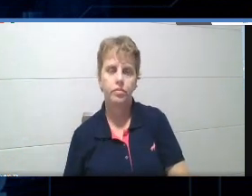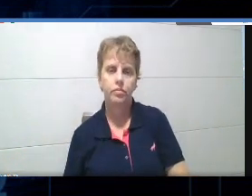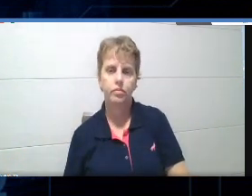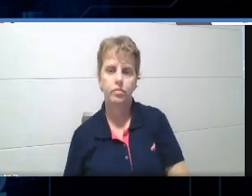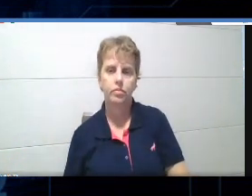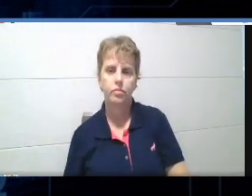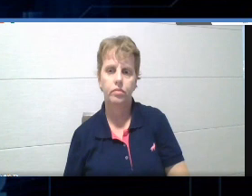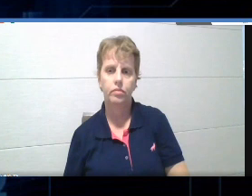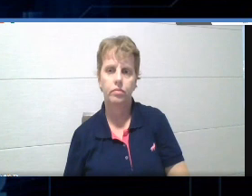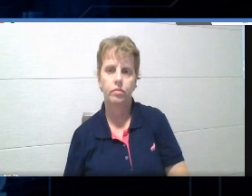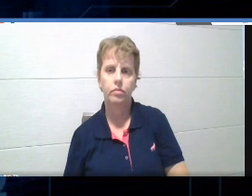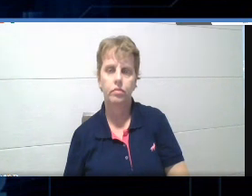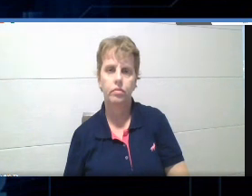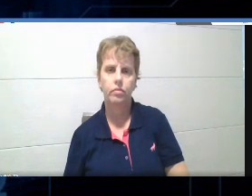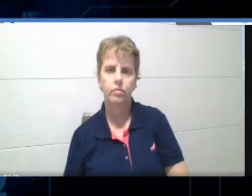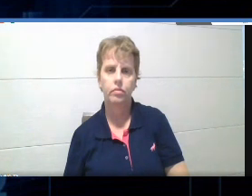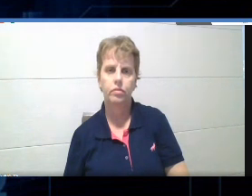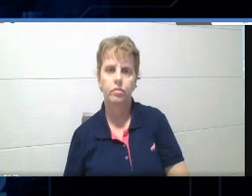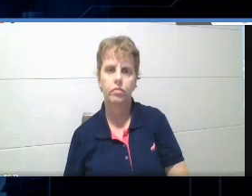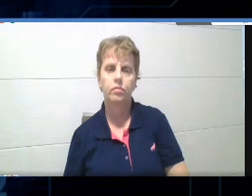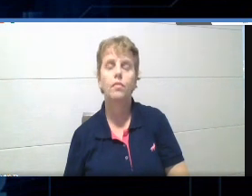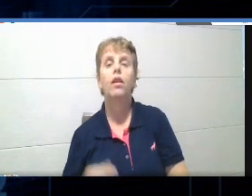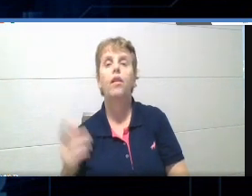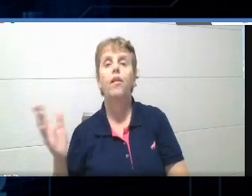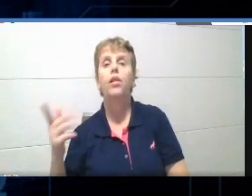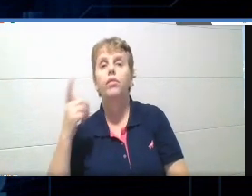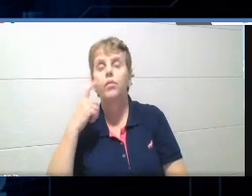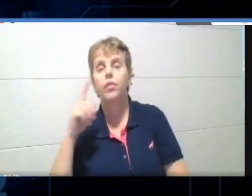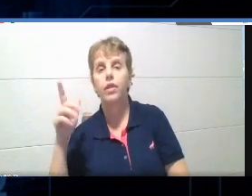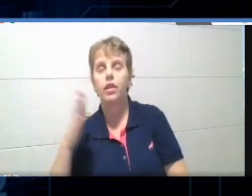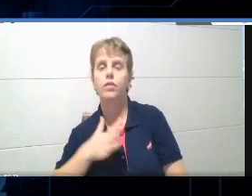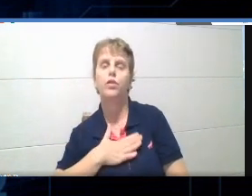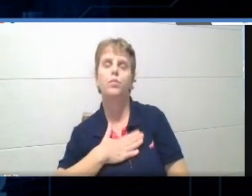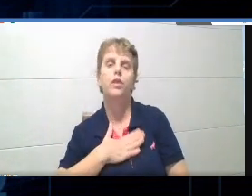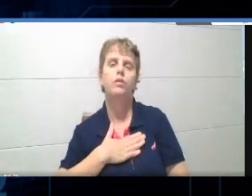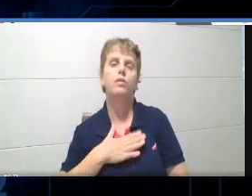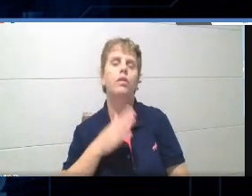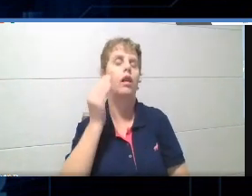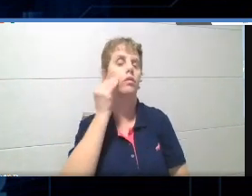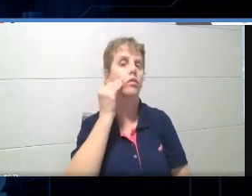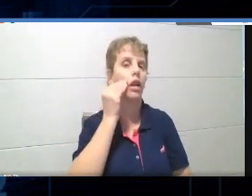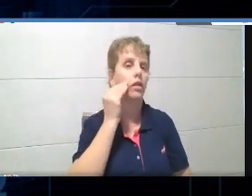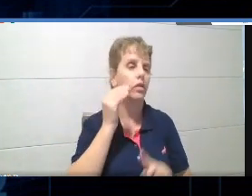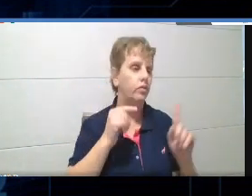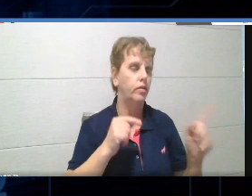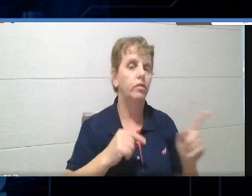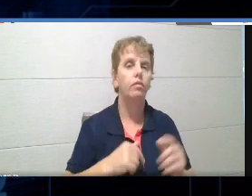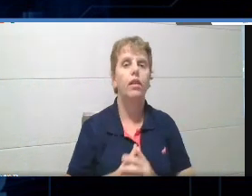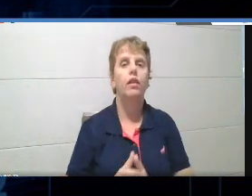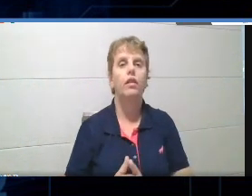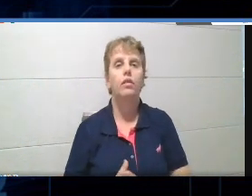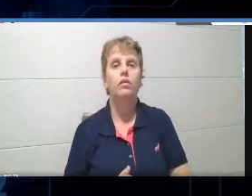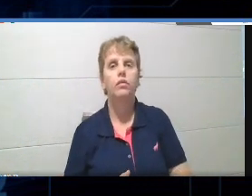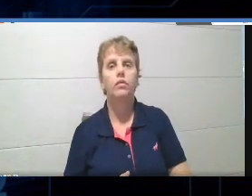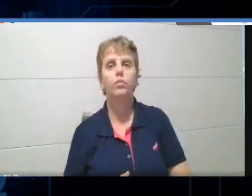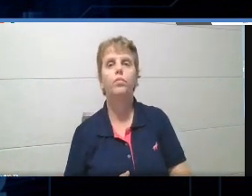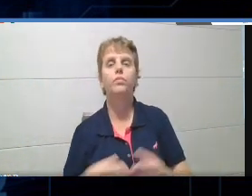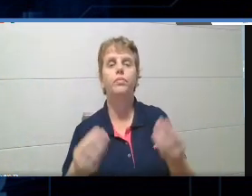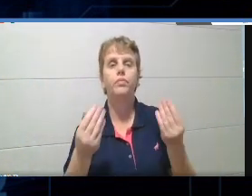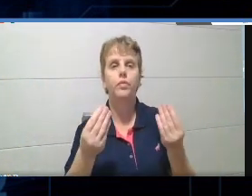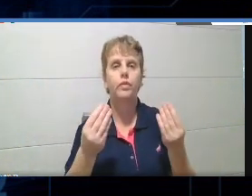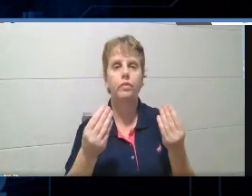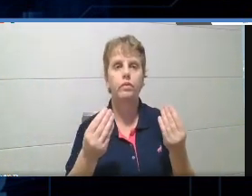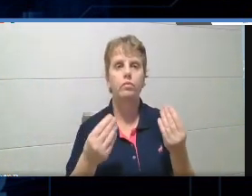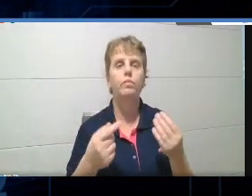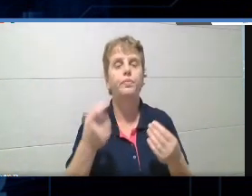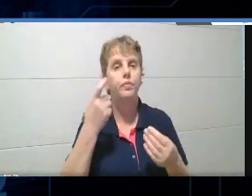vamos lá em meus quizzes, tá bom? Vamos fazer um teste aí. Como que funciona? Então, veja